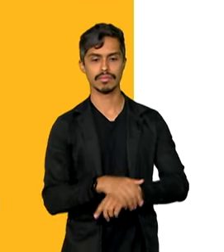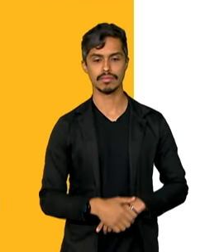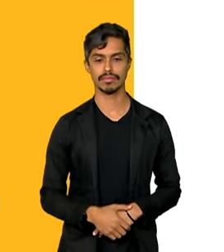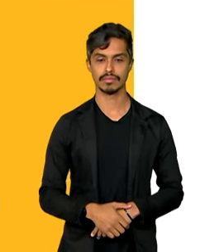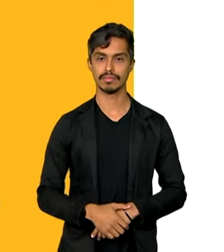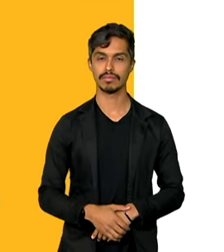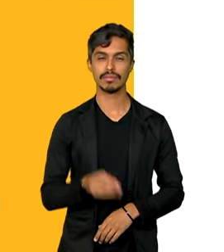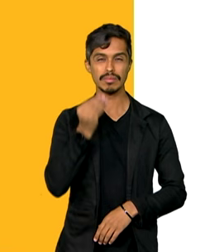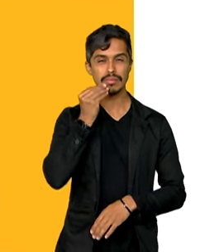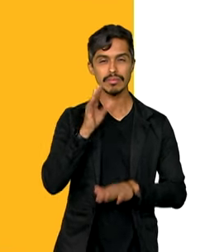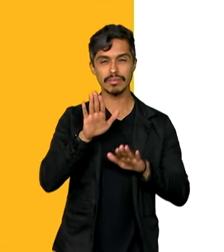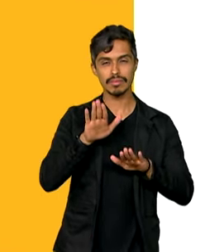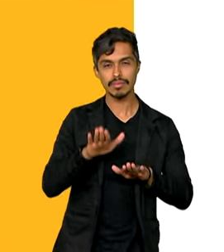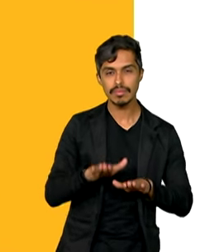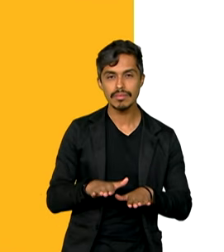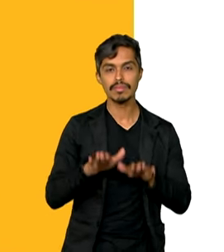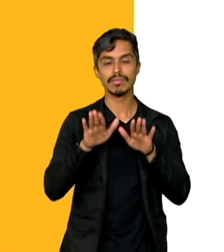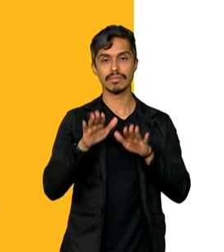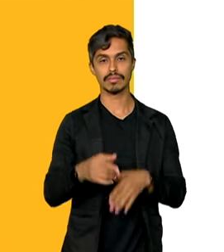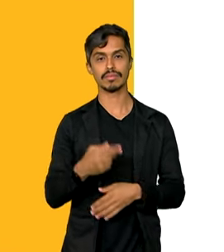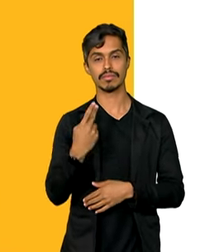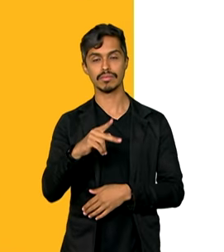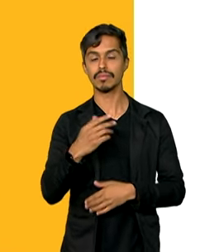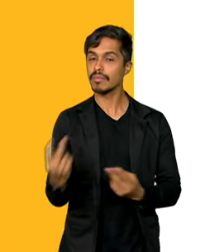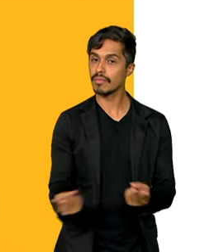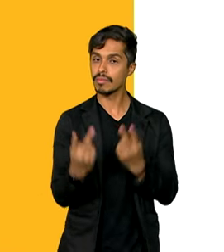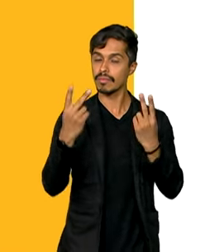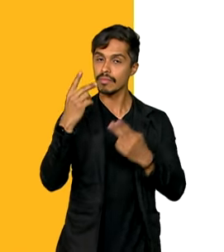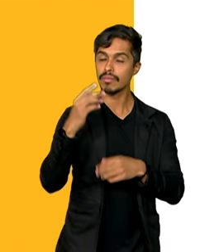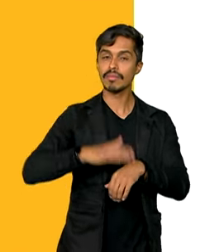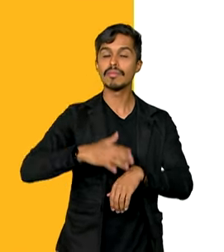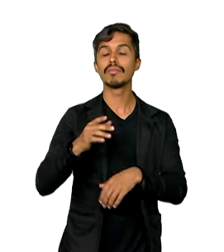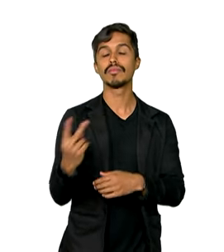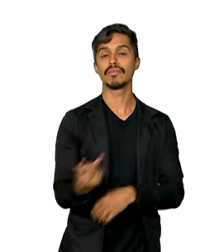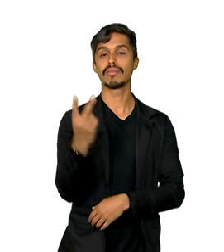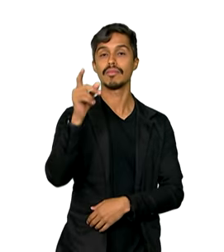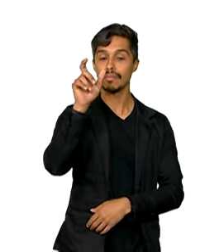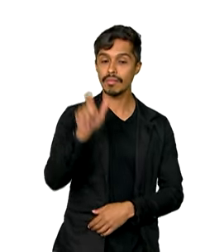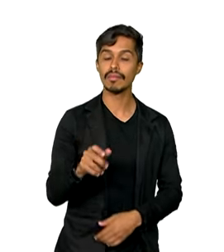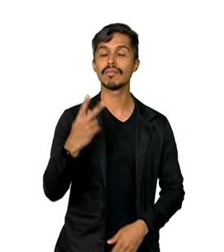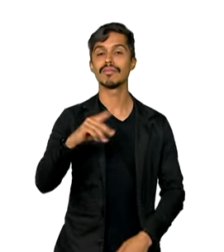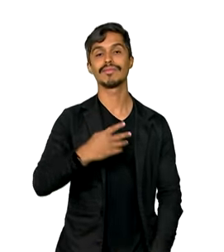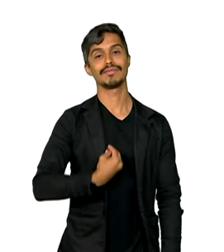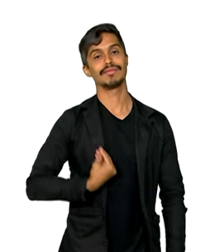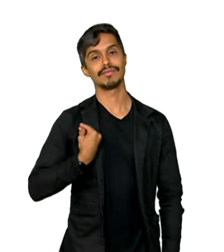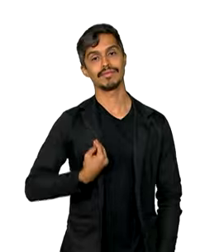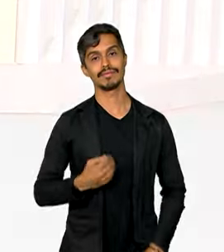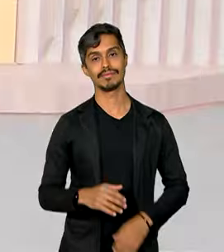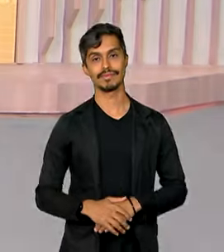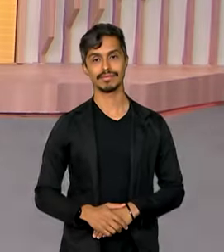Desacelere. Seu bem maior é a vida. Semana Nacional de Trânsito.